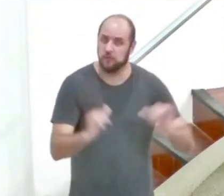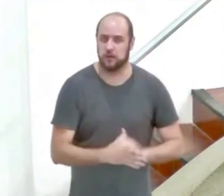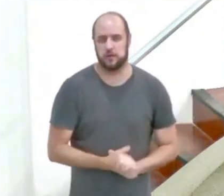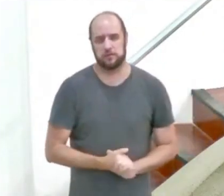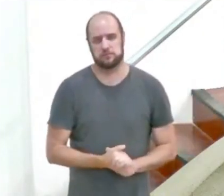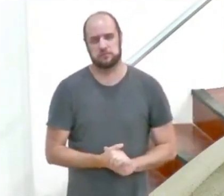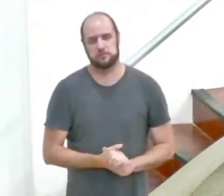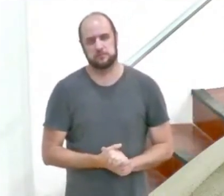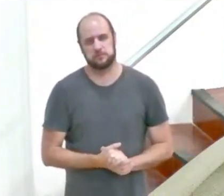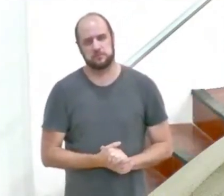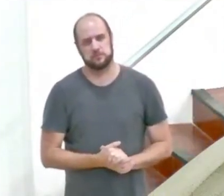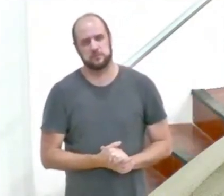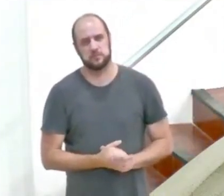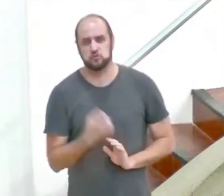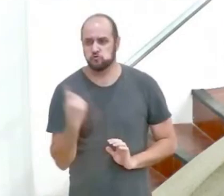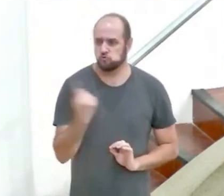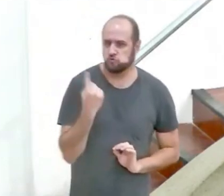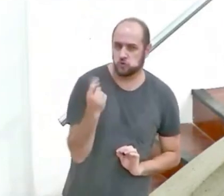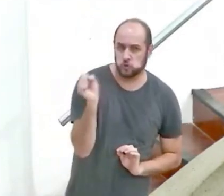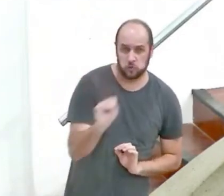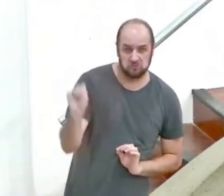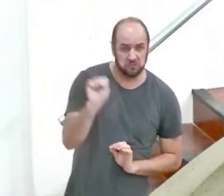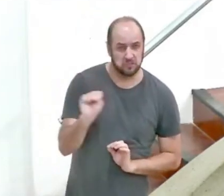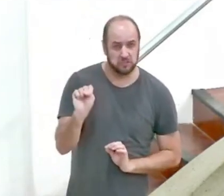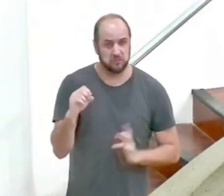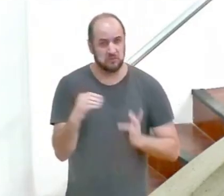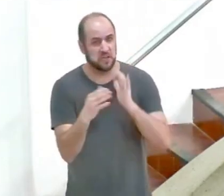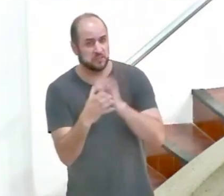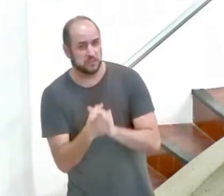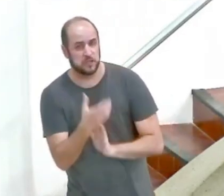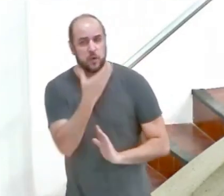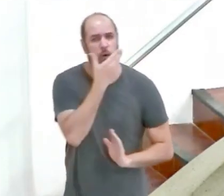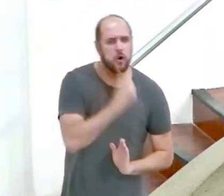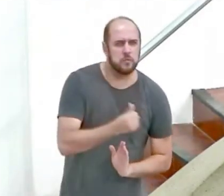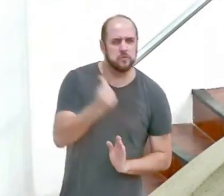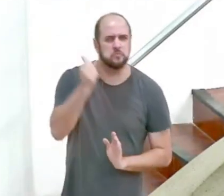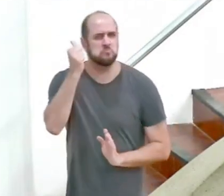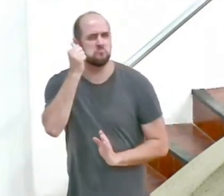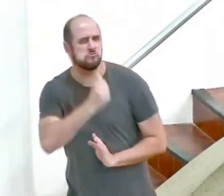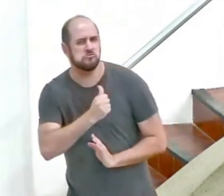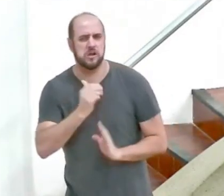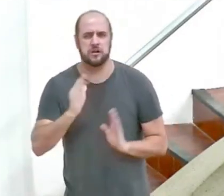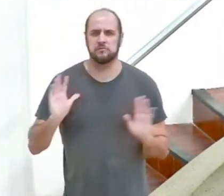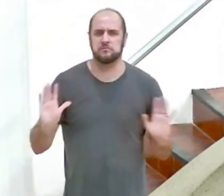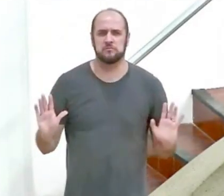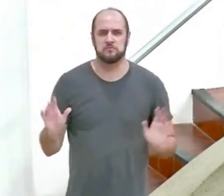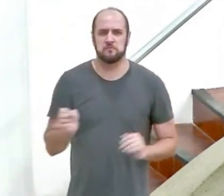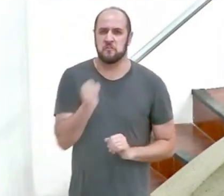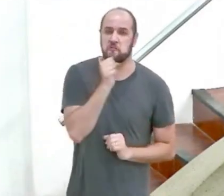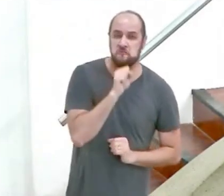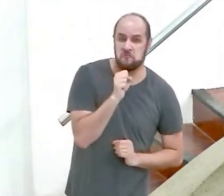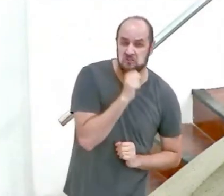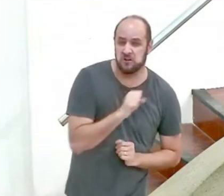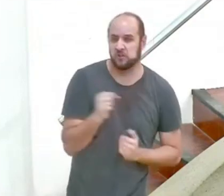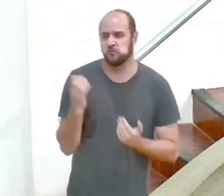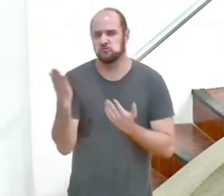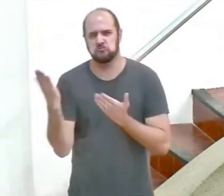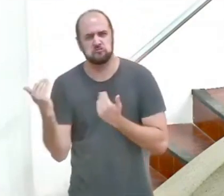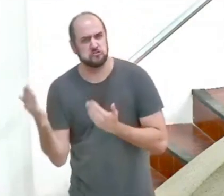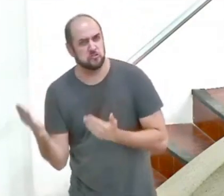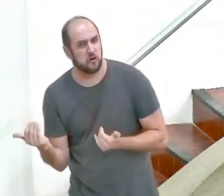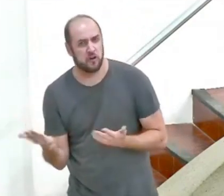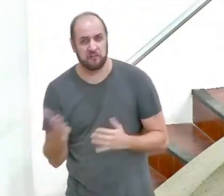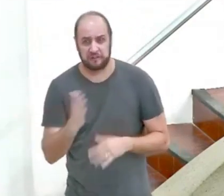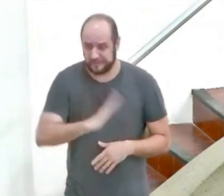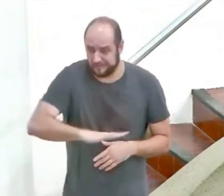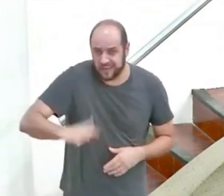é para o casado é para o homem é para a mulher é para o velho é para